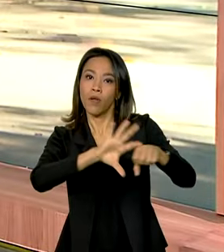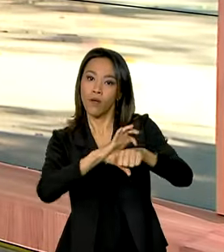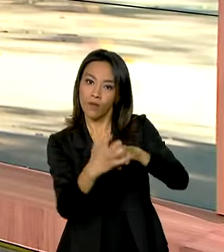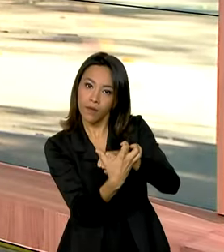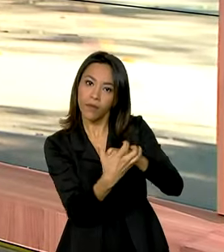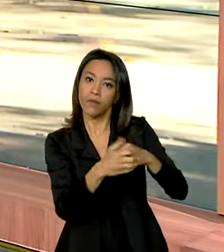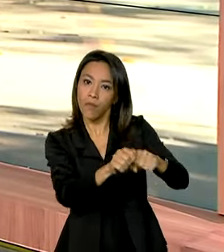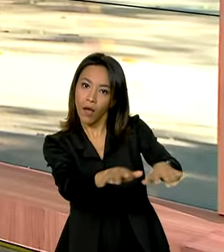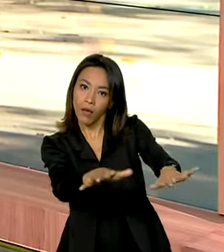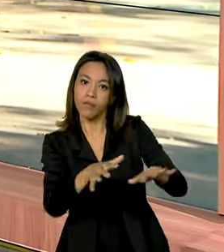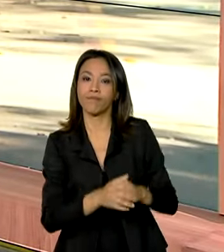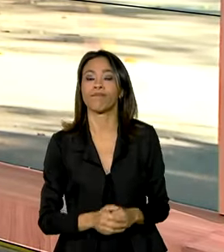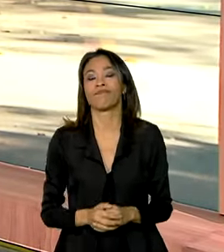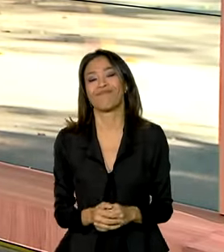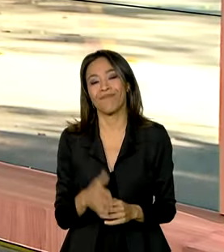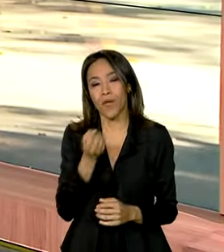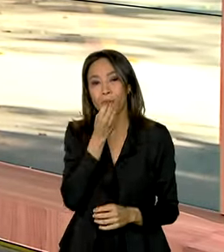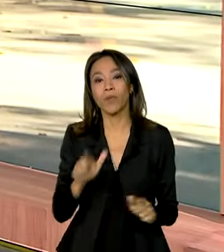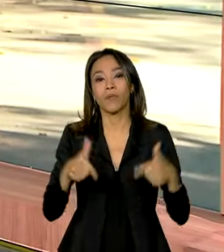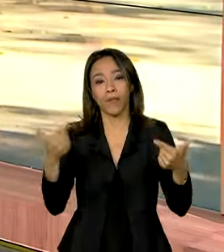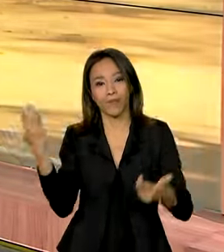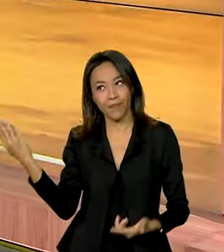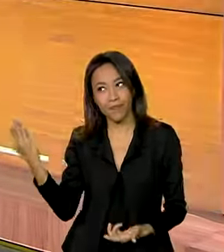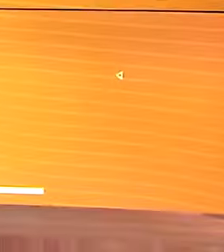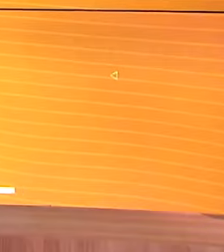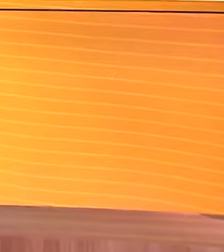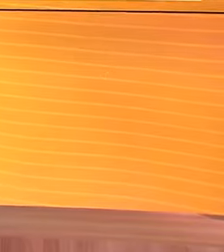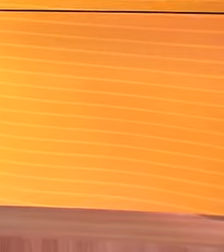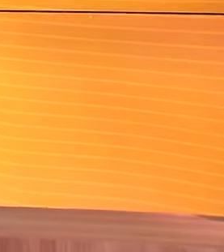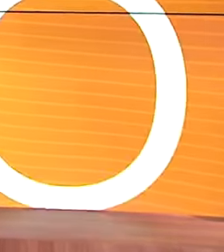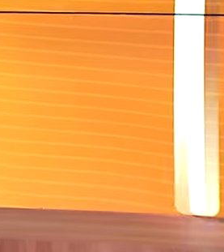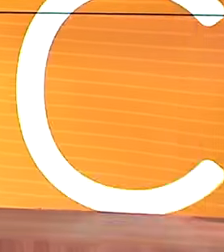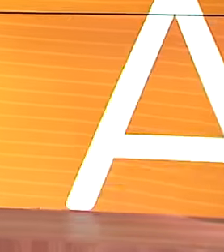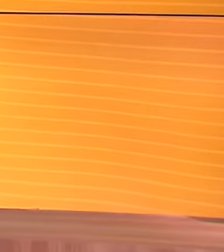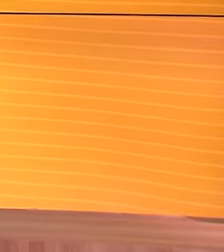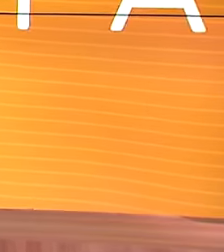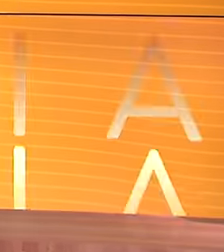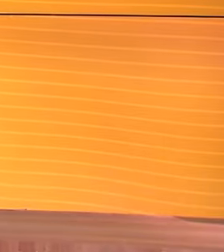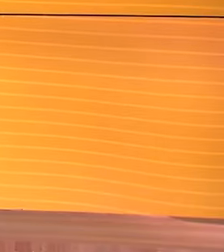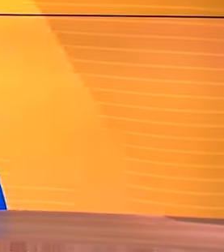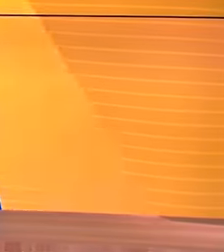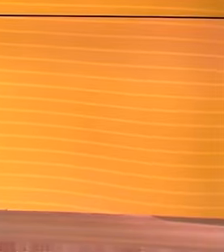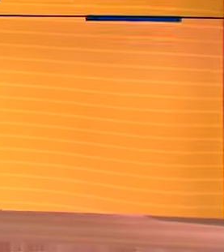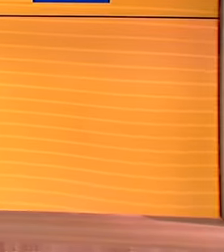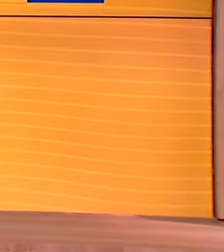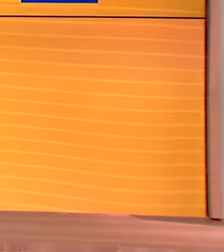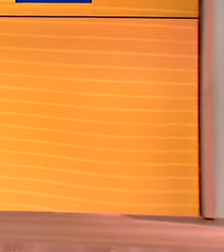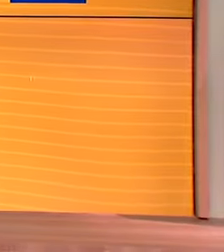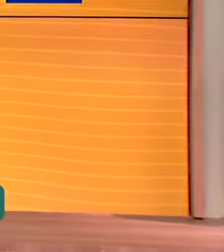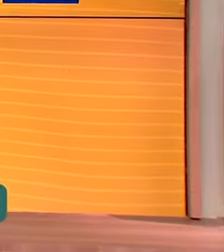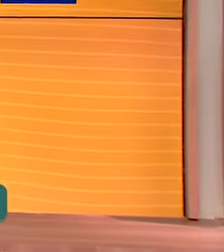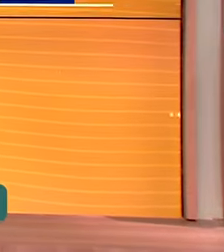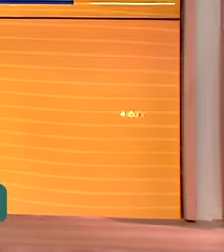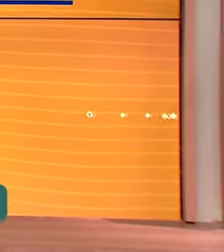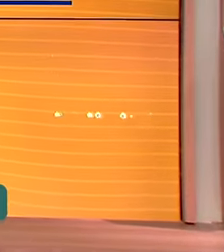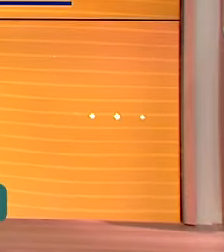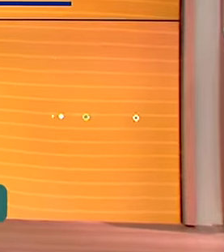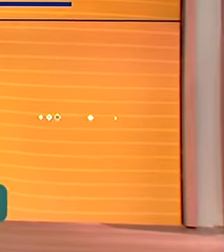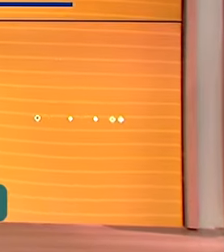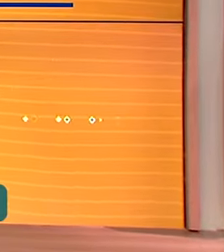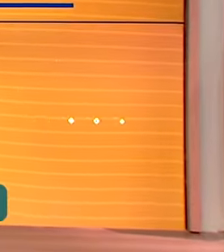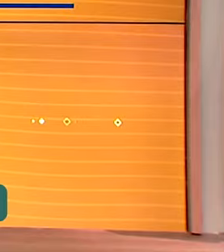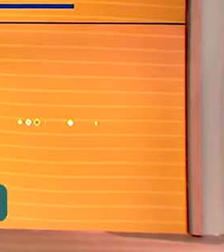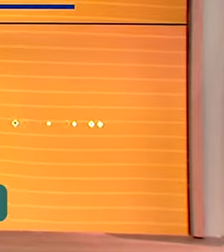São Paulo. Muito obrigada. Bom trabalho para você. E por falar em saúde, a Anvisa manteve a proibição da venda do cigarro